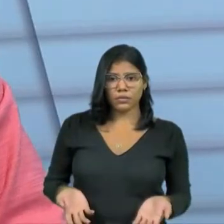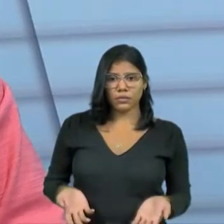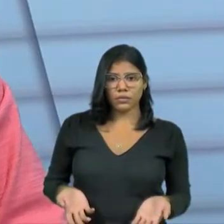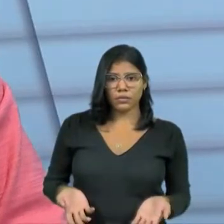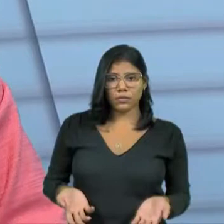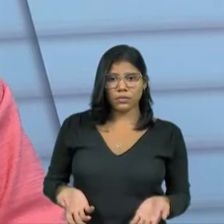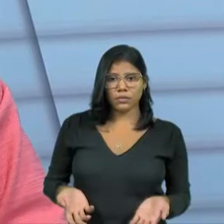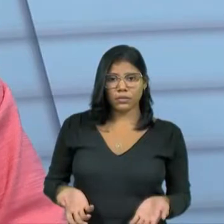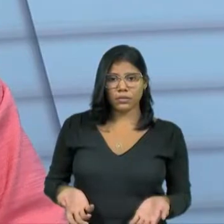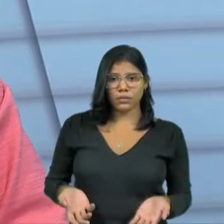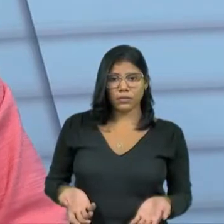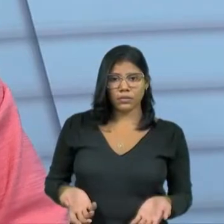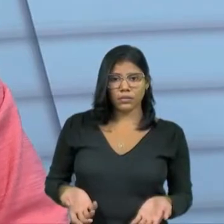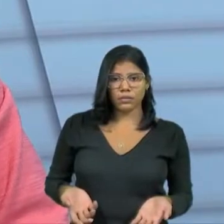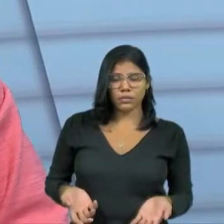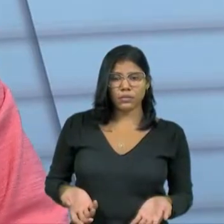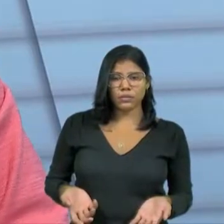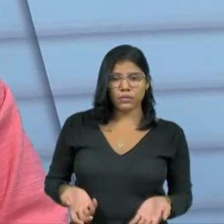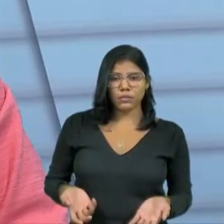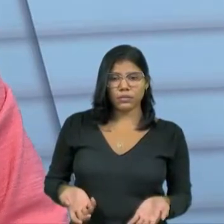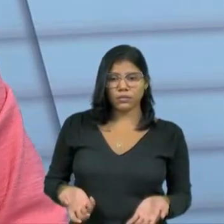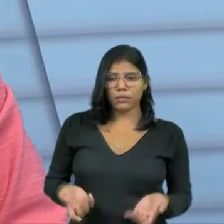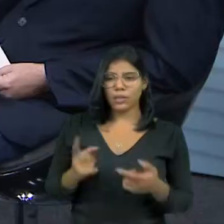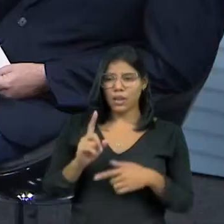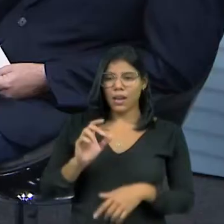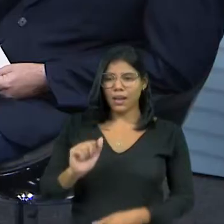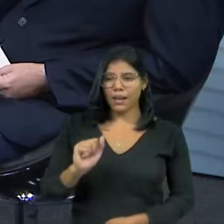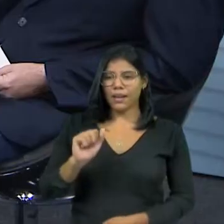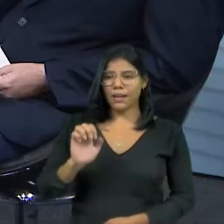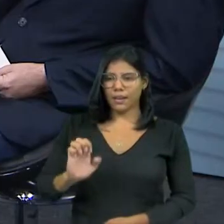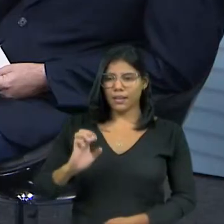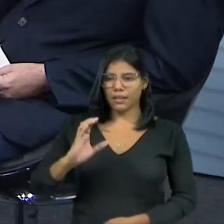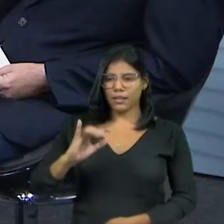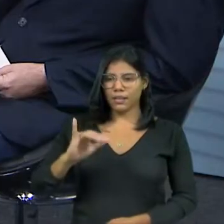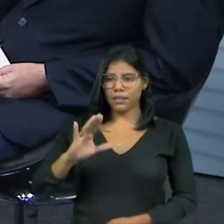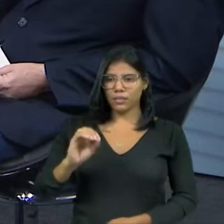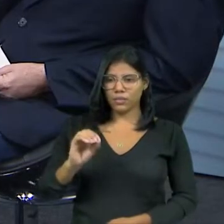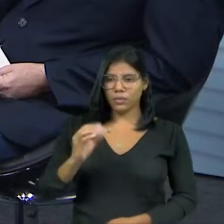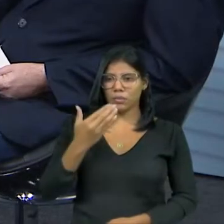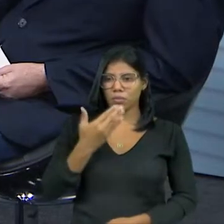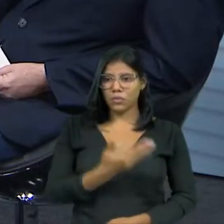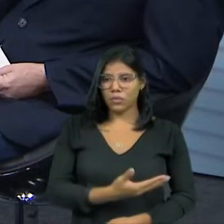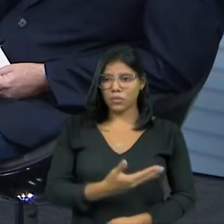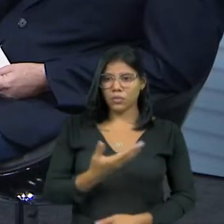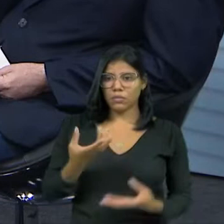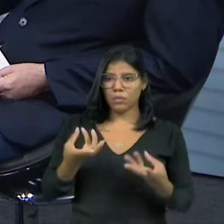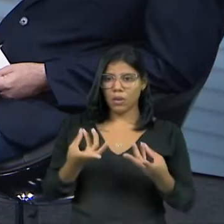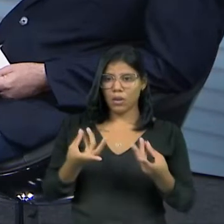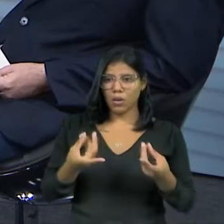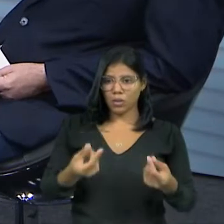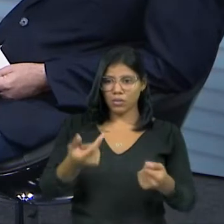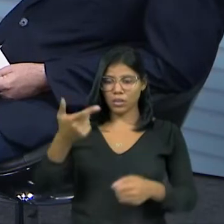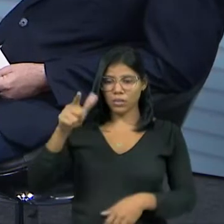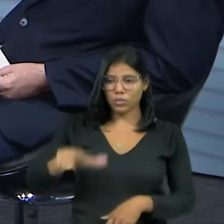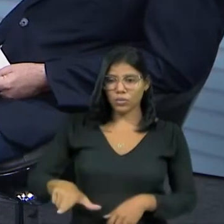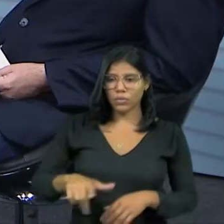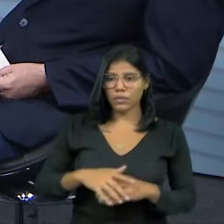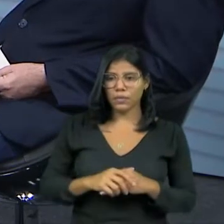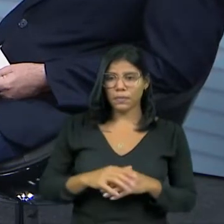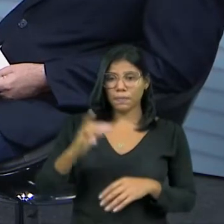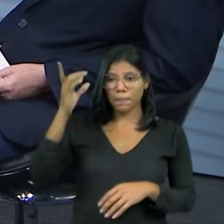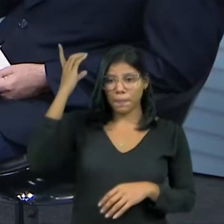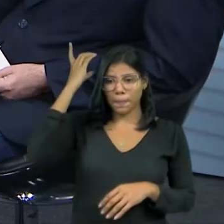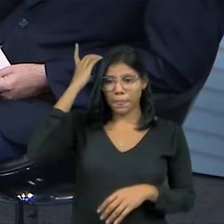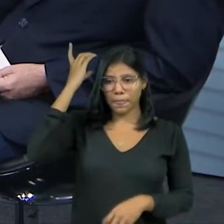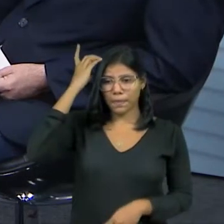é que você vai contar novamente, Mas o AES pediu, Você se lembra daquela época do PSDB? O AES pediu a recontagem da Dilma, que a Dilma